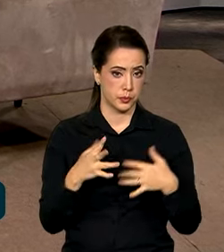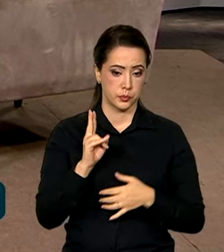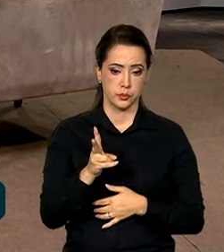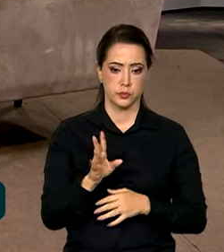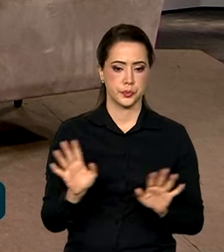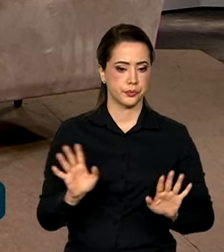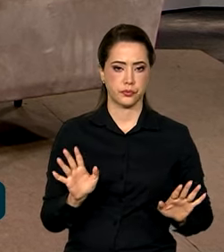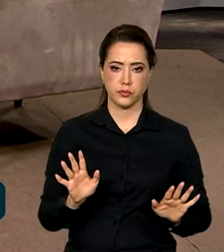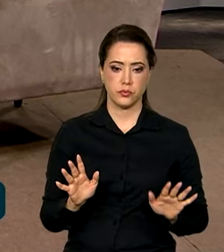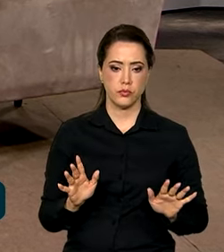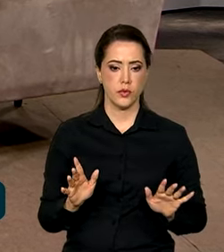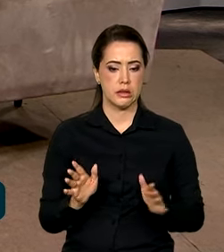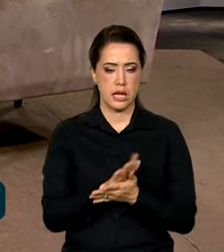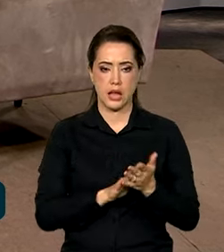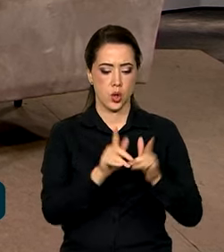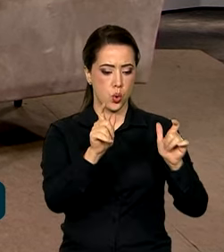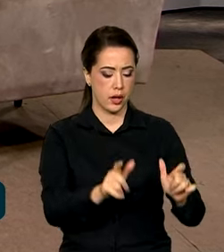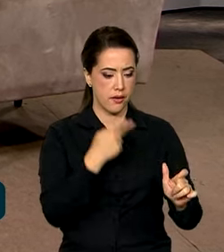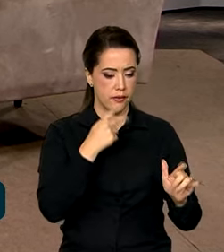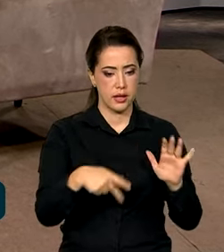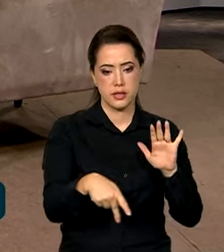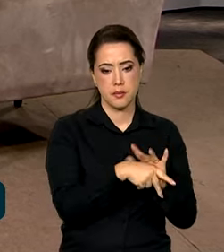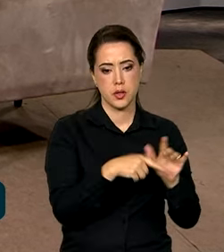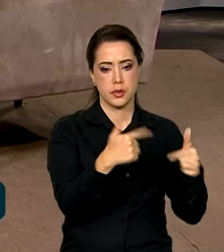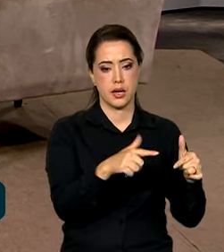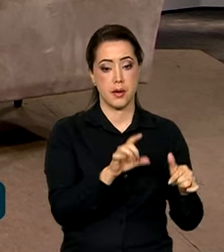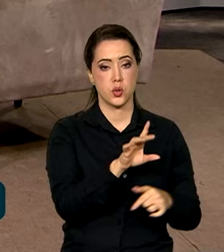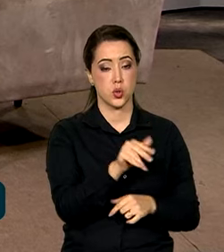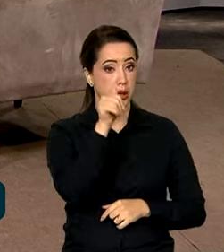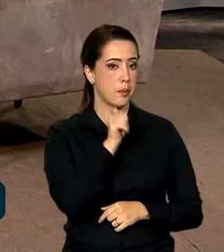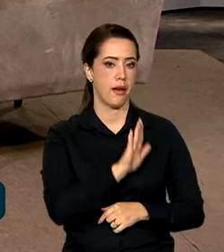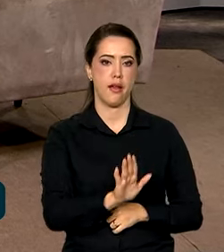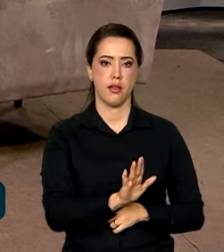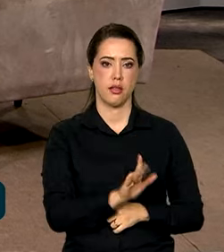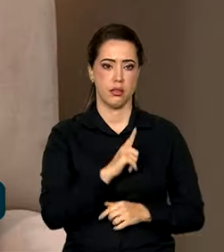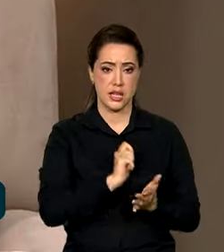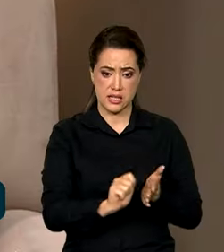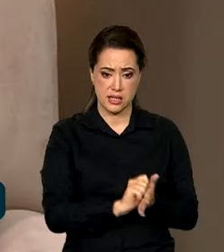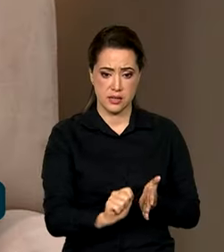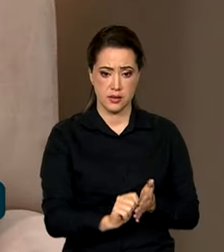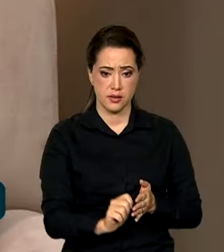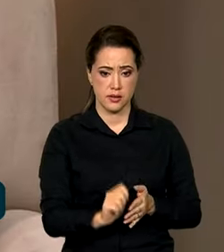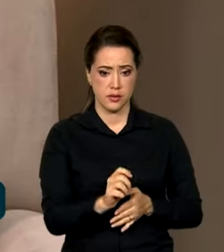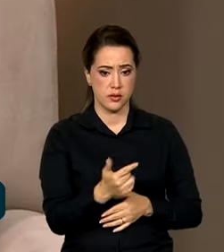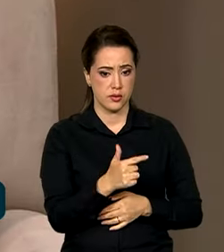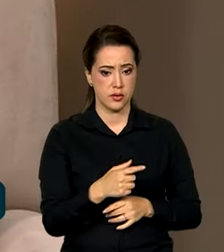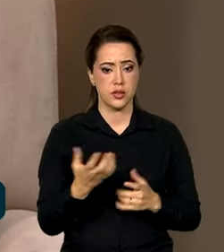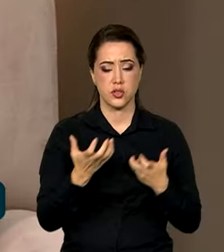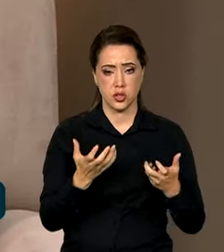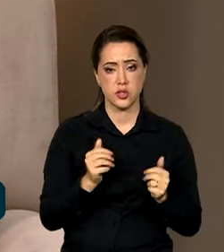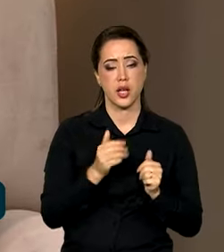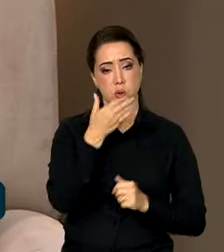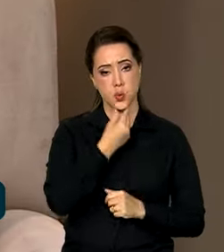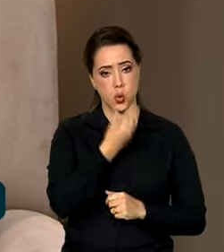não tem nenhum lugar escrito que essa tarefa tem que ser nossa. A gente quer que os homens também participem